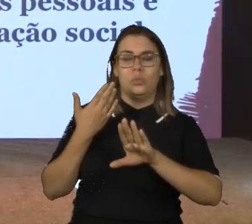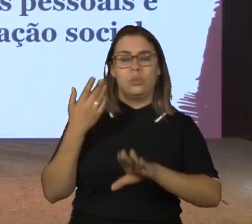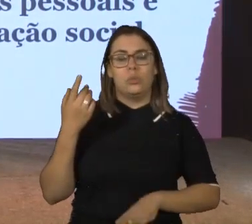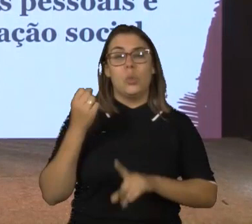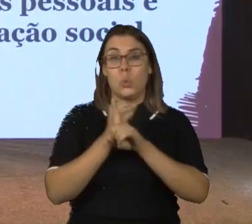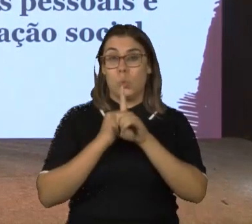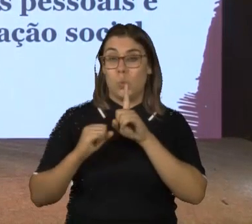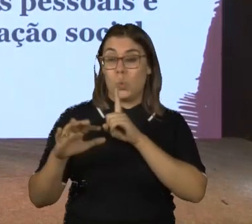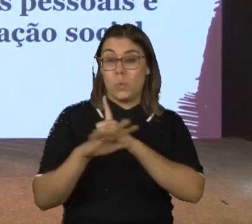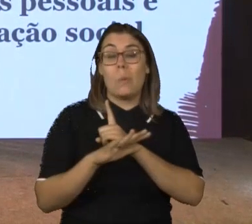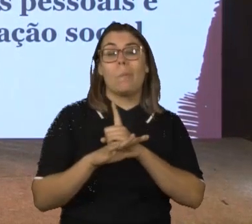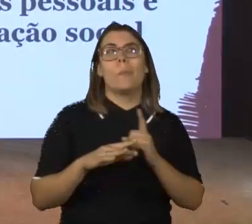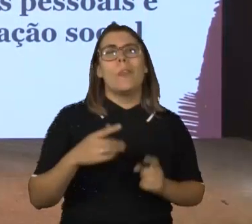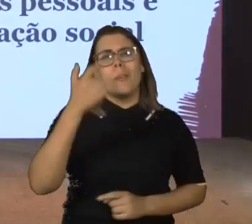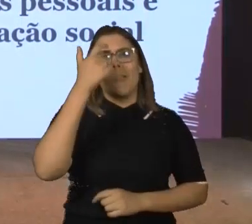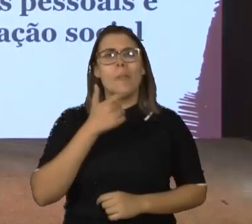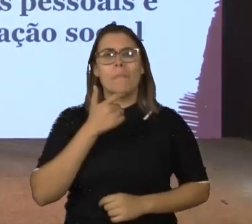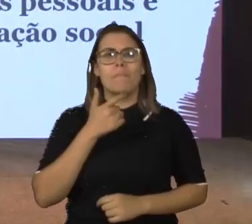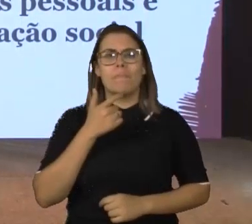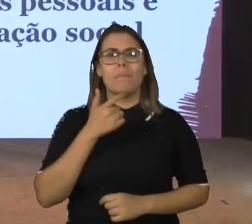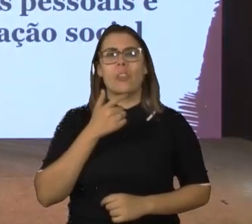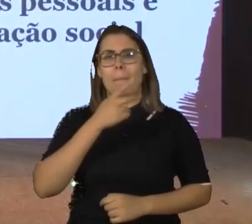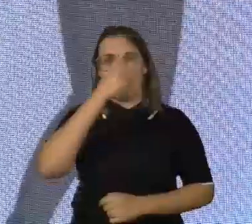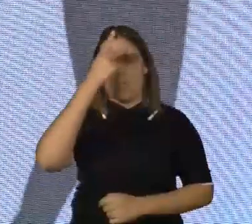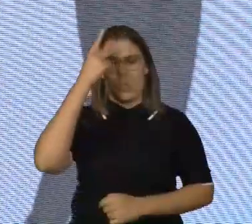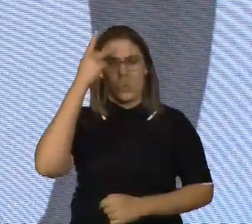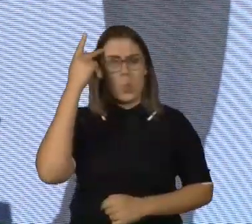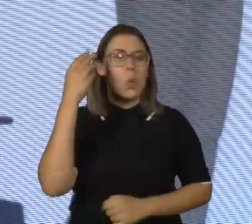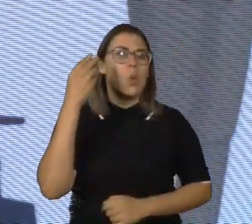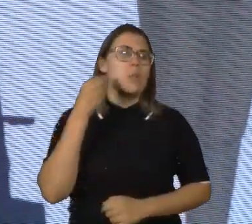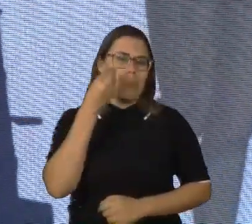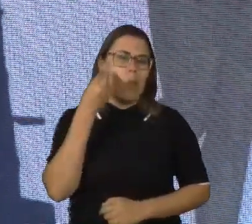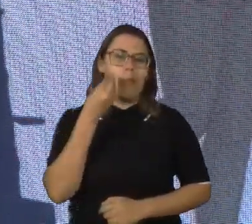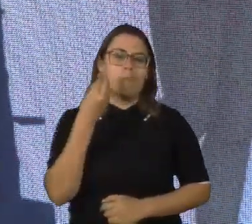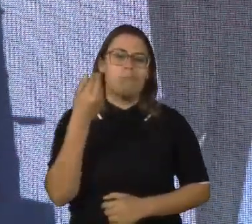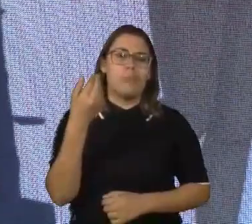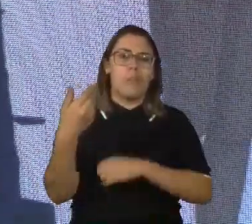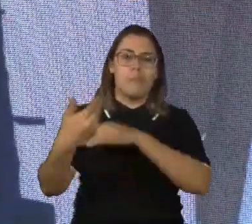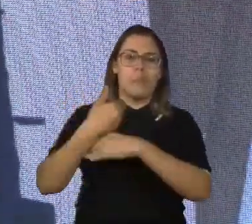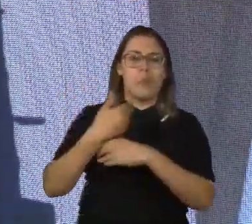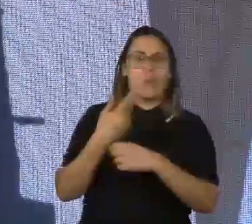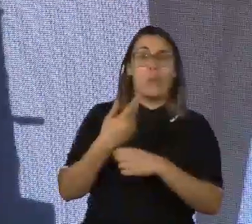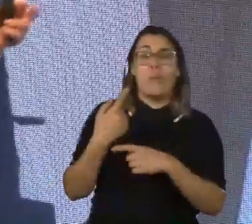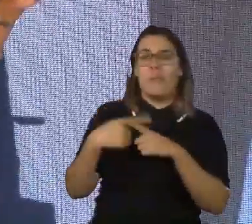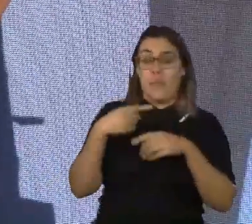recebo muitas pacientes que estão em processo, depois da adolescência, estão em processo depressivo. isso tem